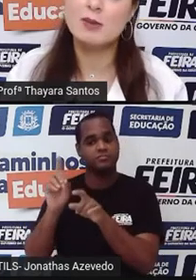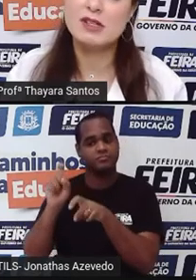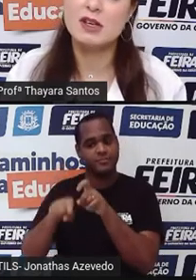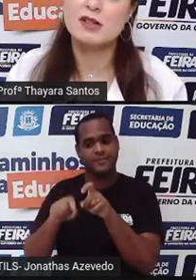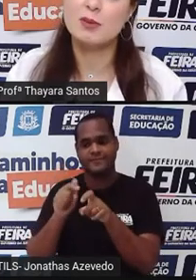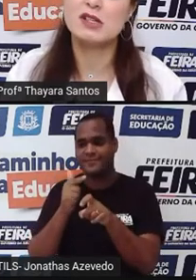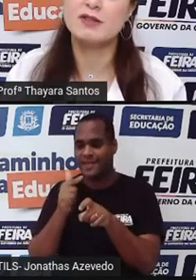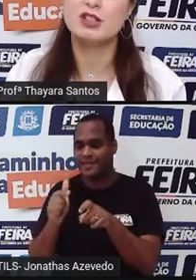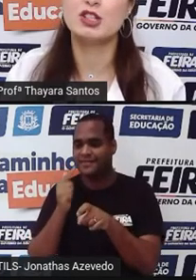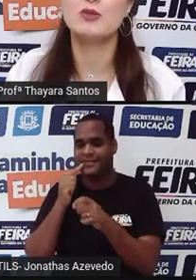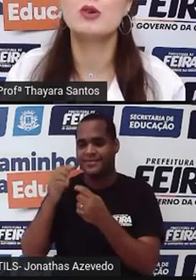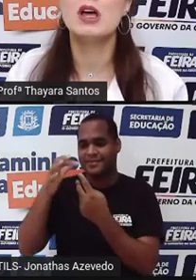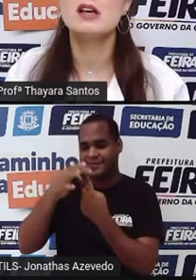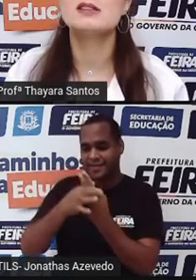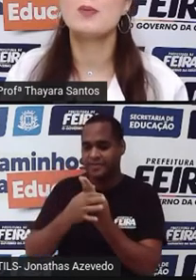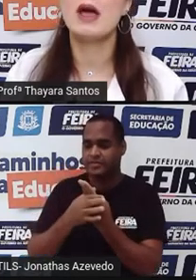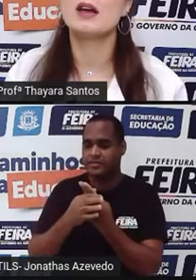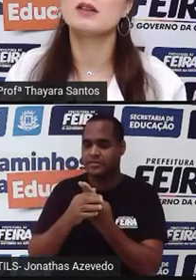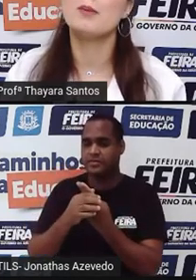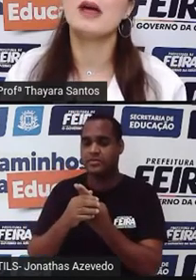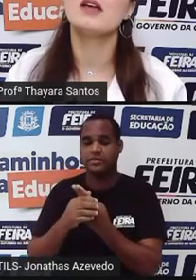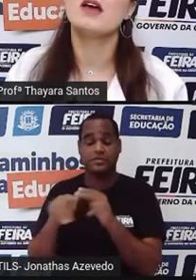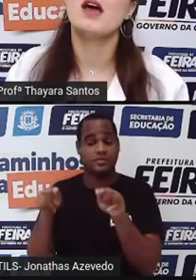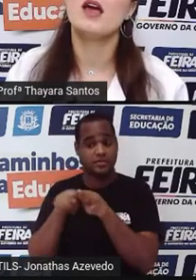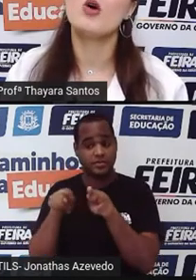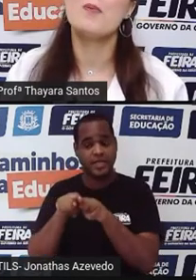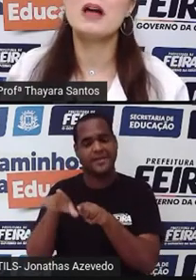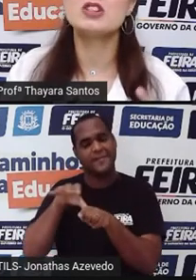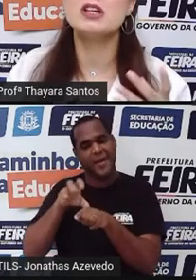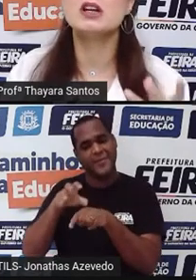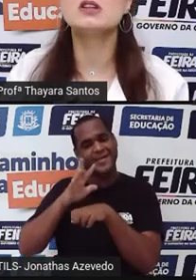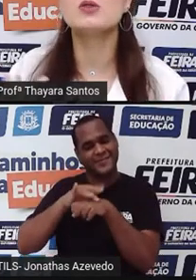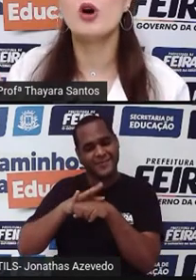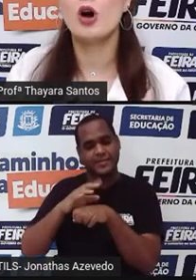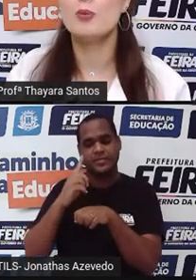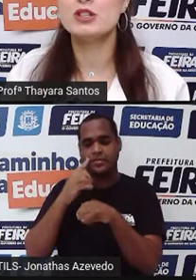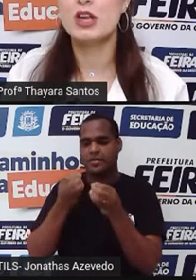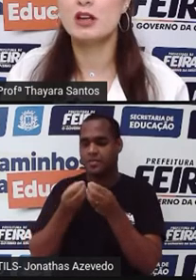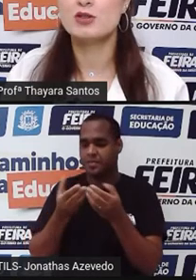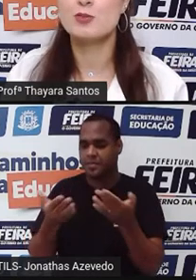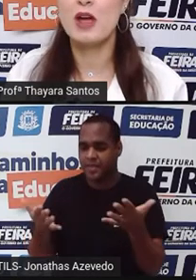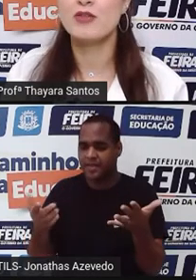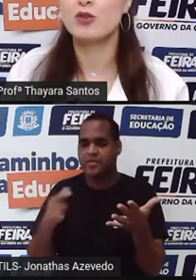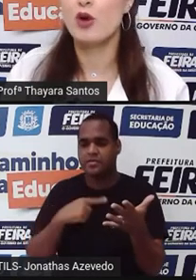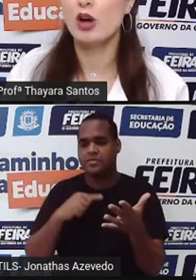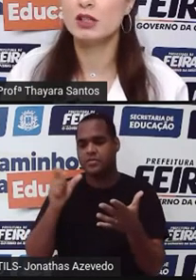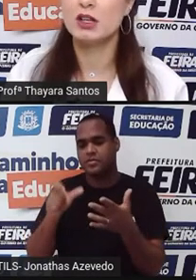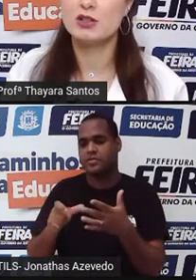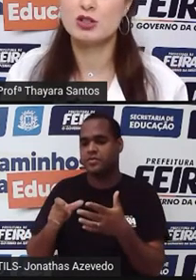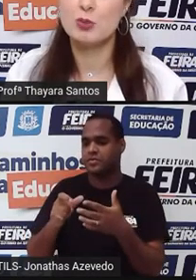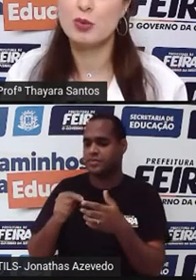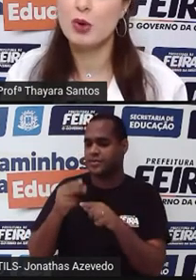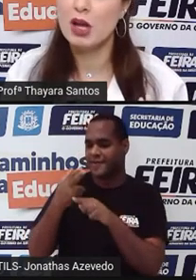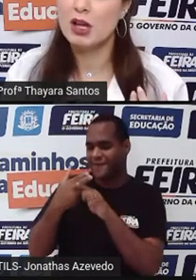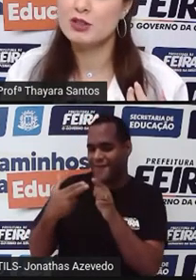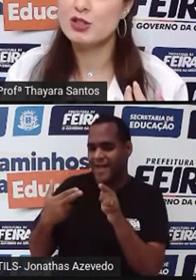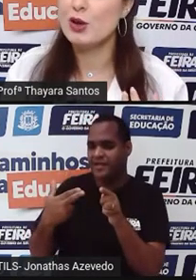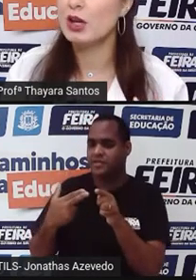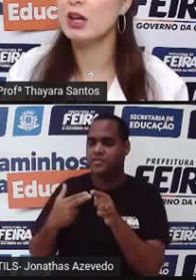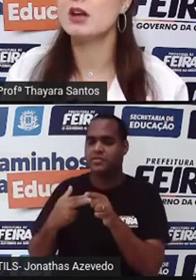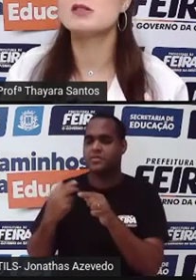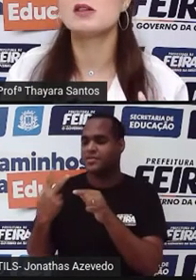sem camisinha, sem preservativo. Se pega também compartilhando objetos, pérfuro, cortantes, tipo